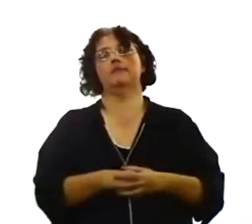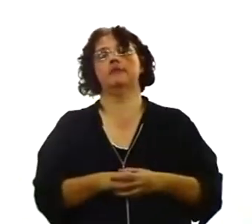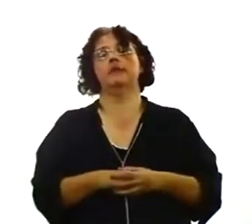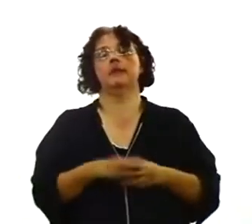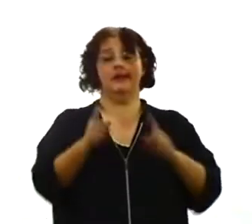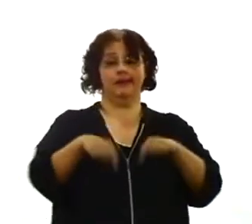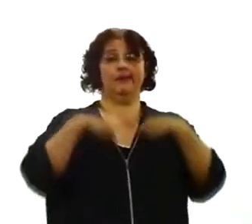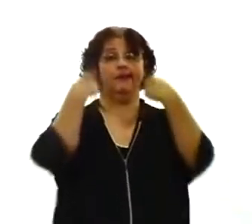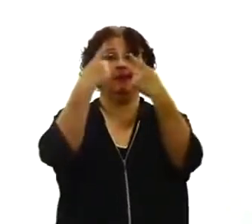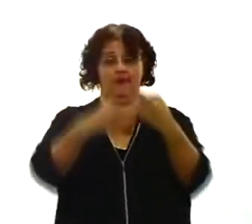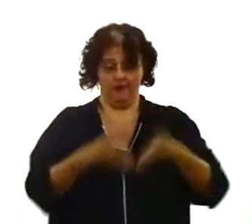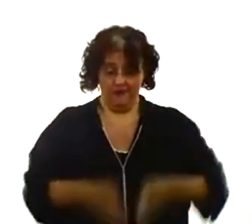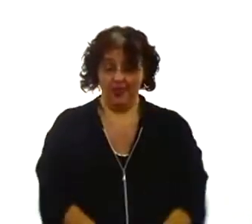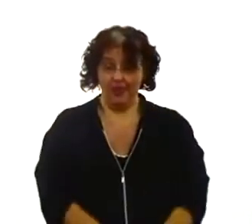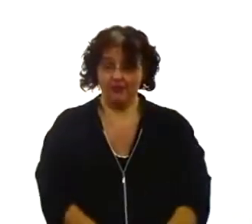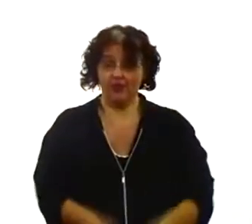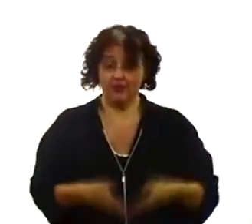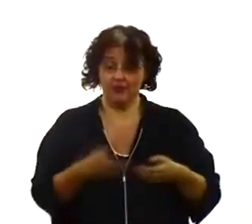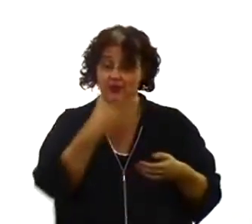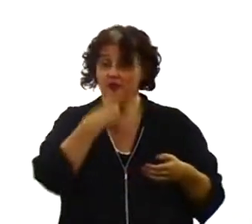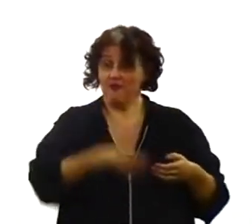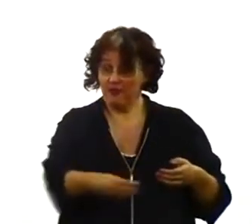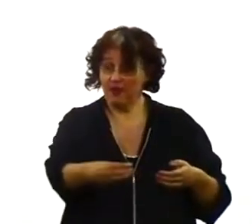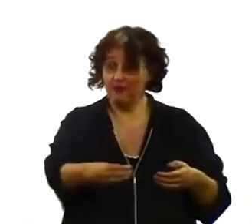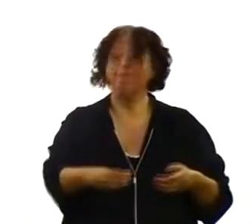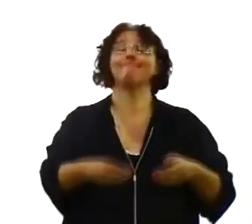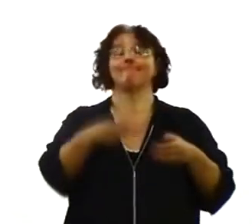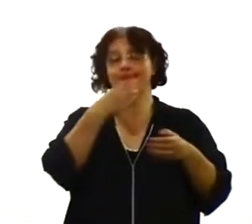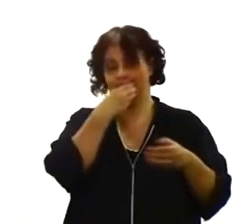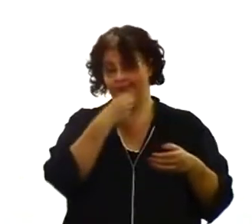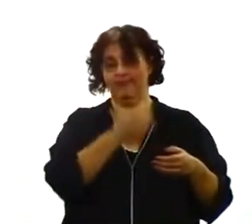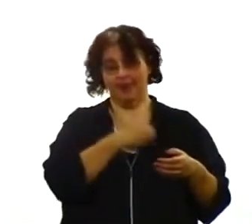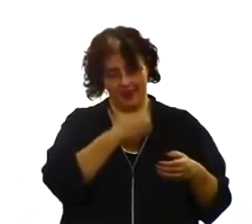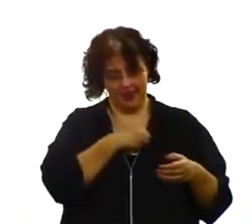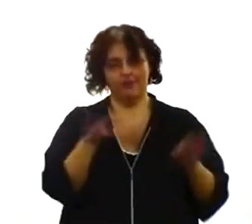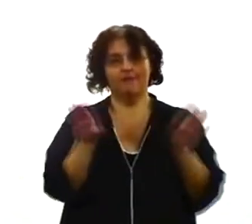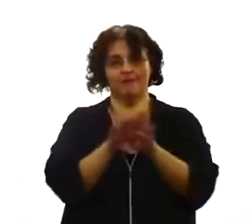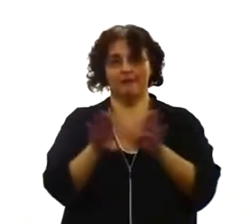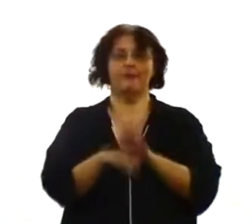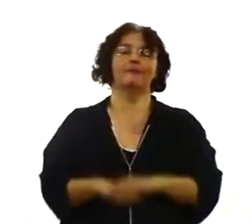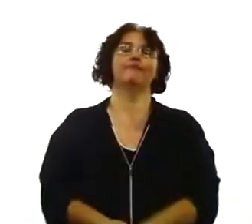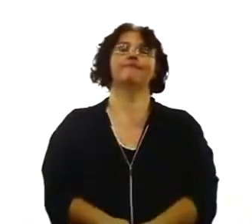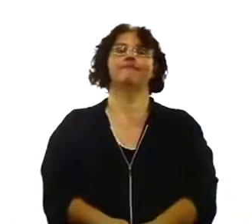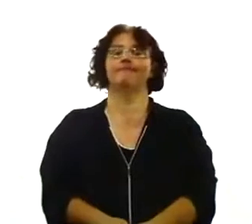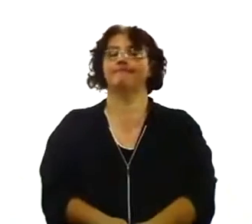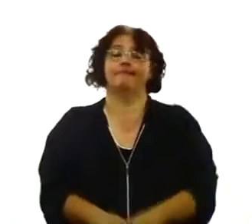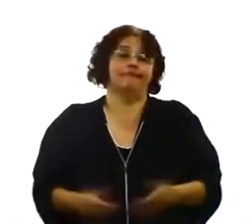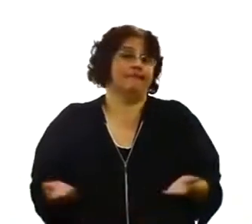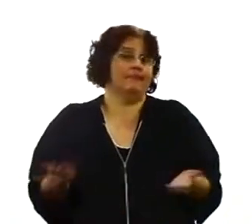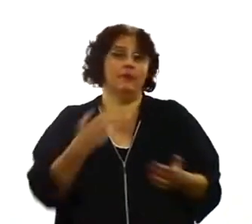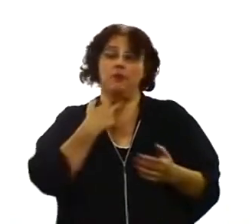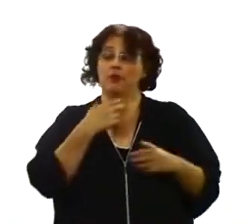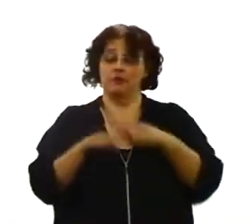pecadores também. E eles se parecem conosco até nos nossos pecados. Não tem como fugir disso. Isso é